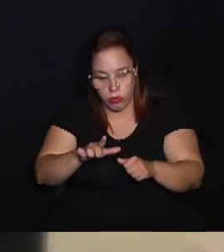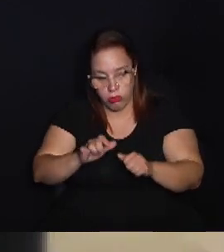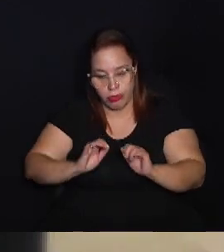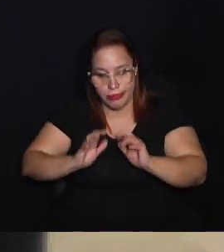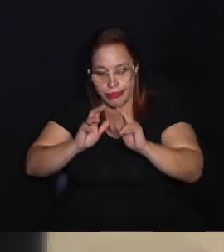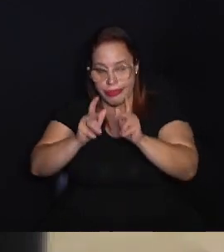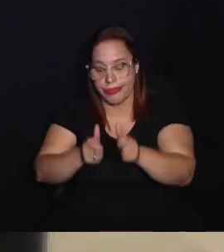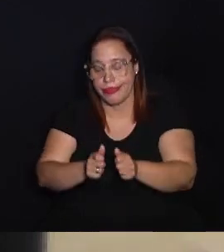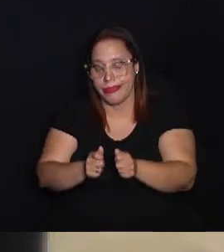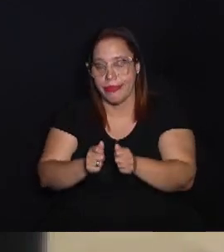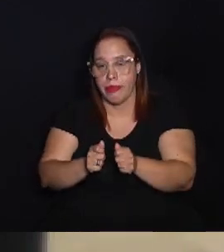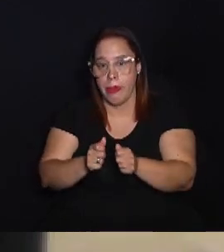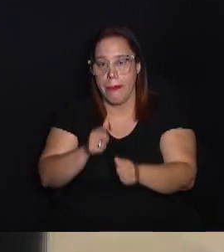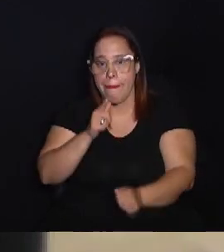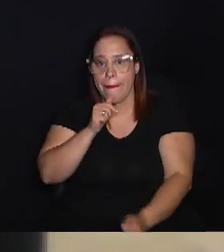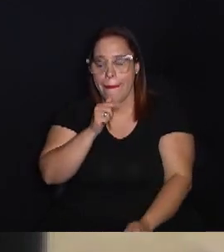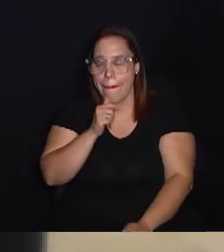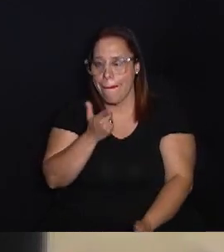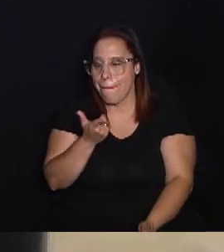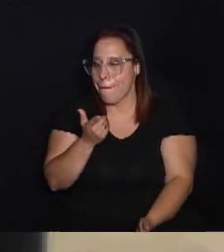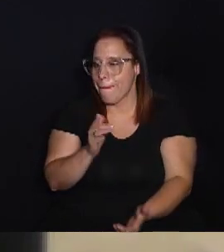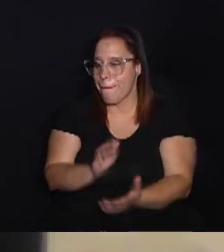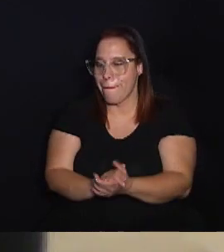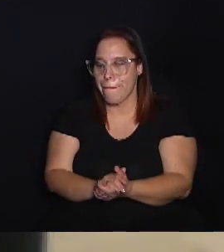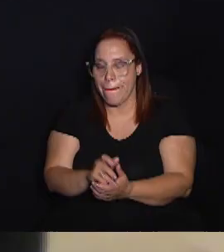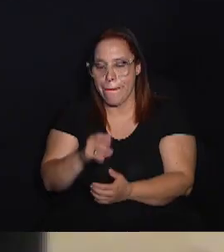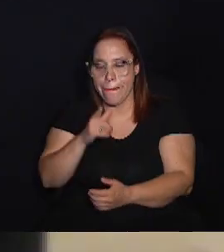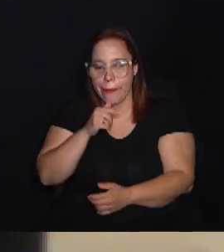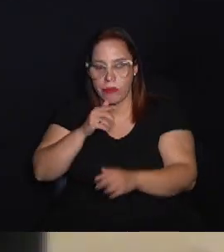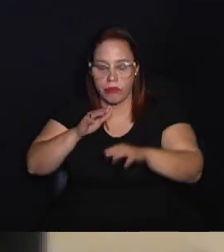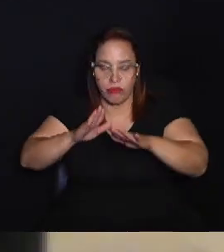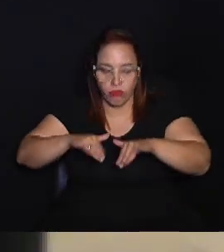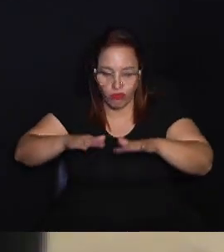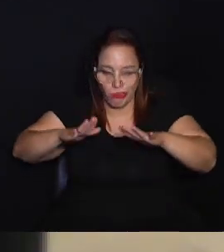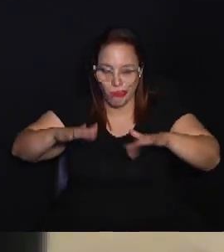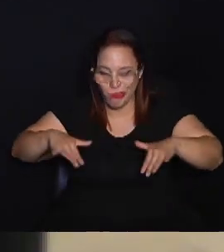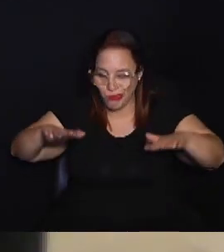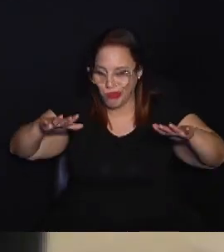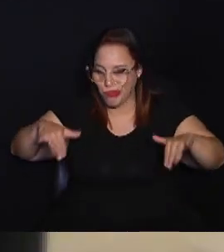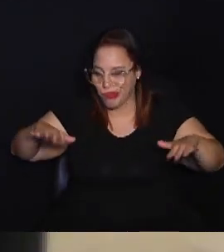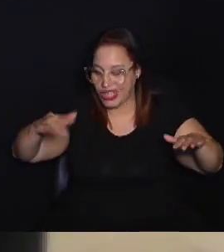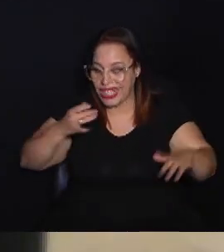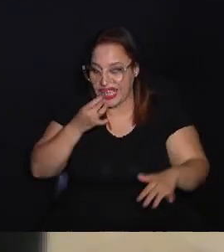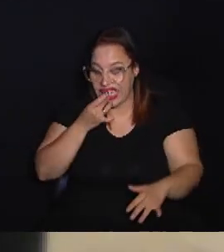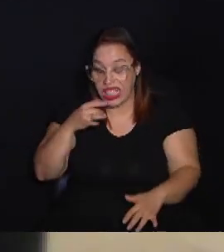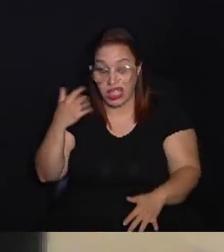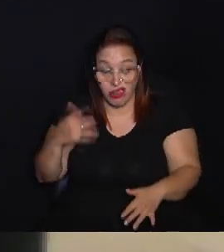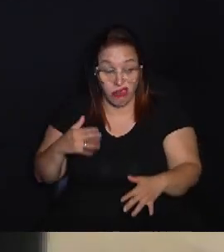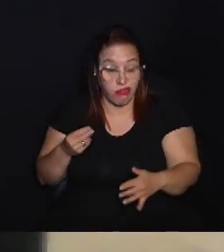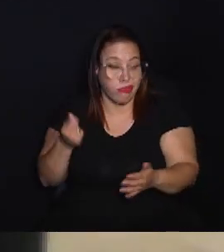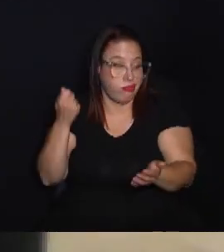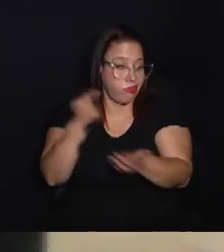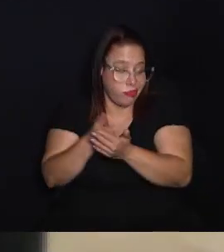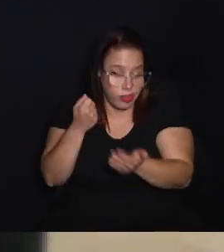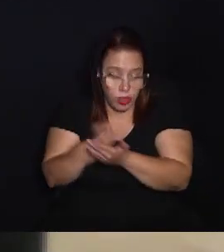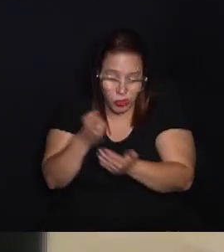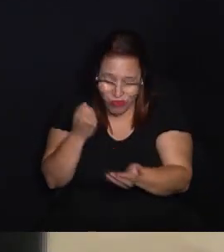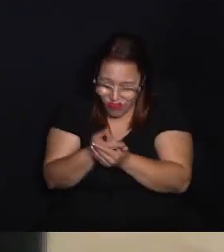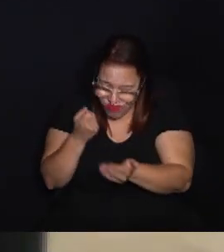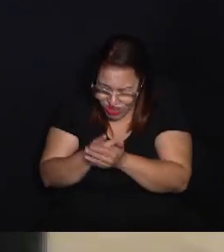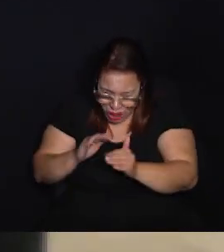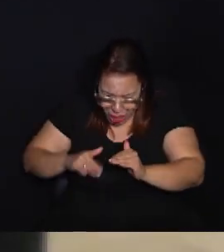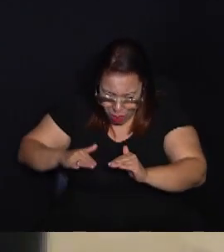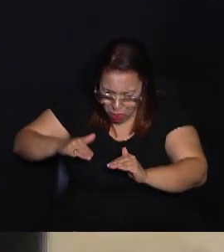potável, porque grande parte dela é uma água que é de mar, então é uma água que é salgada e o custo para você transformar essa água em